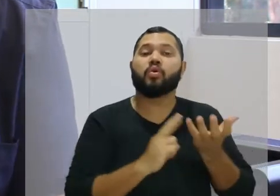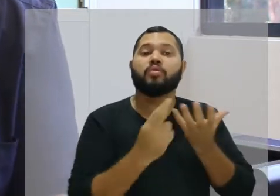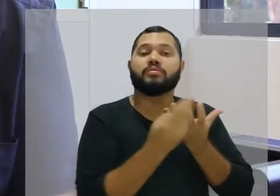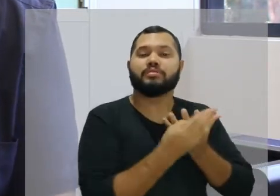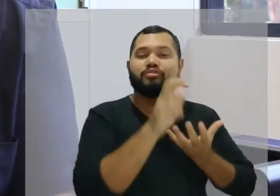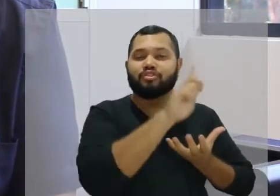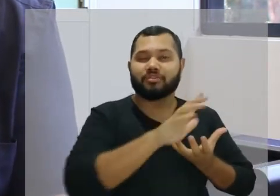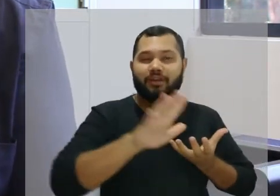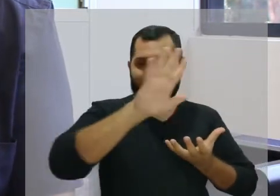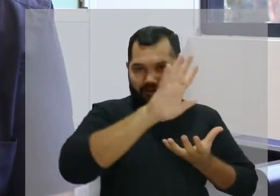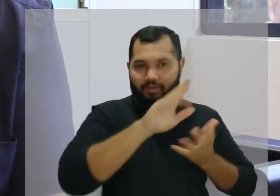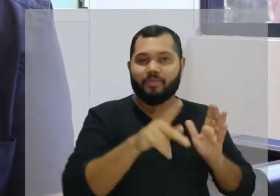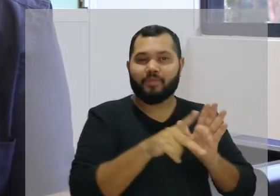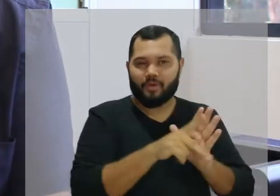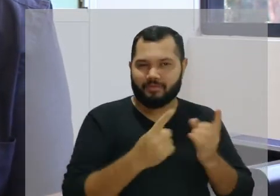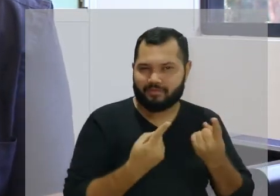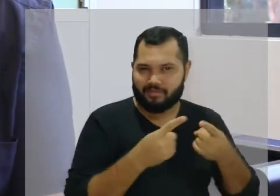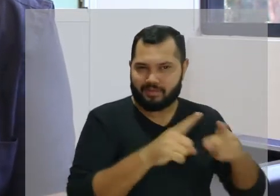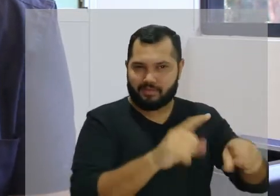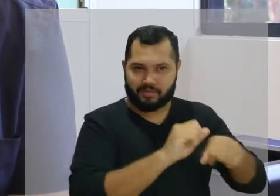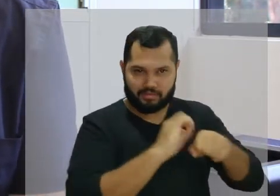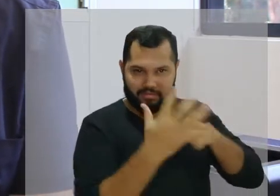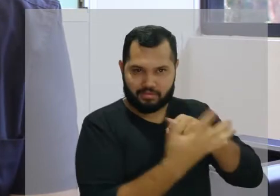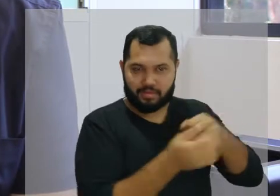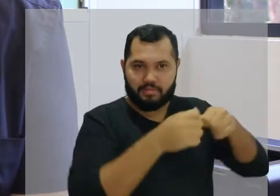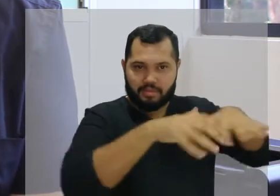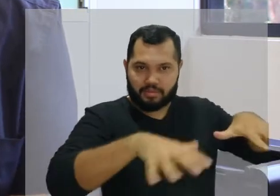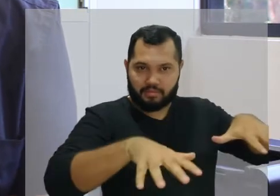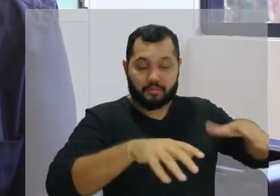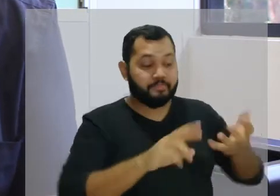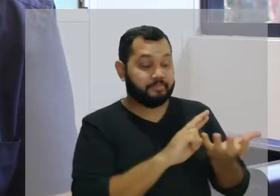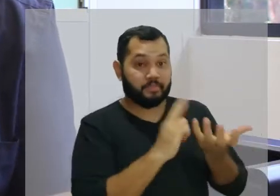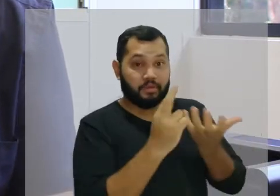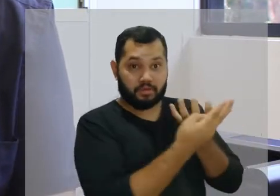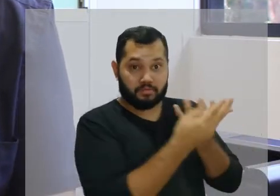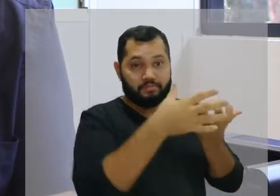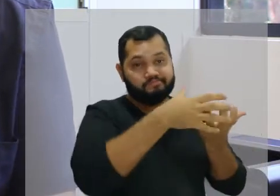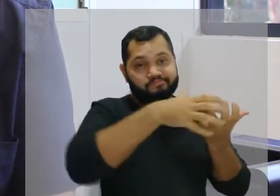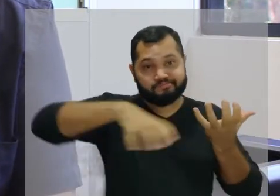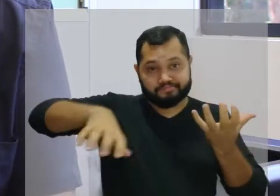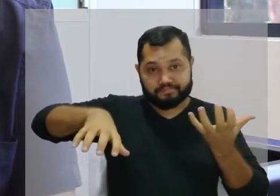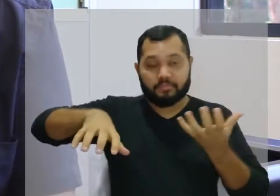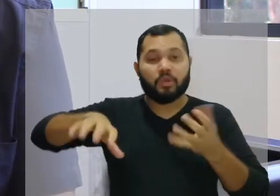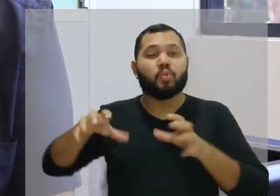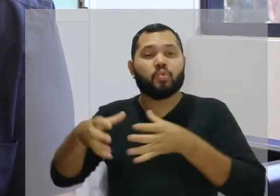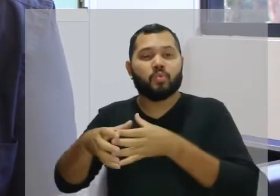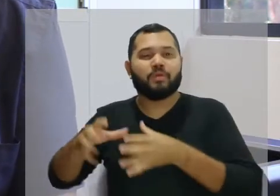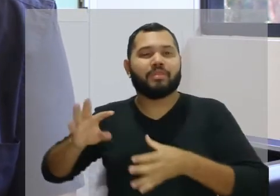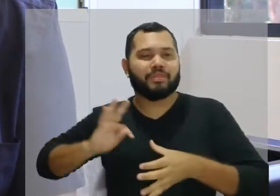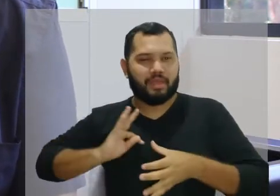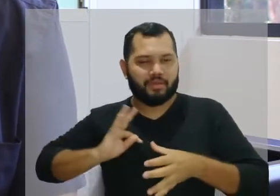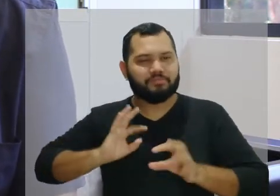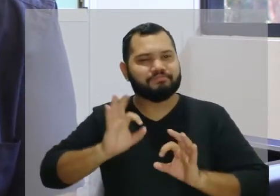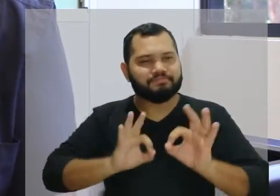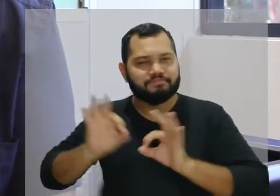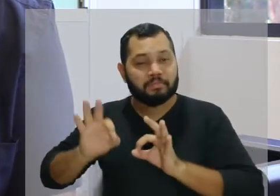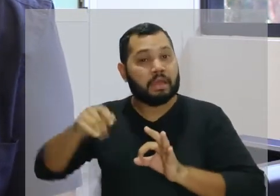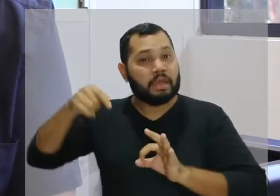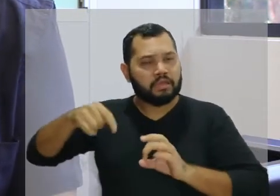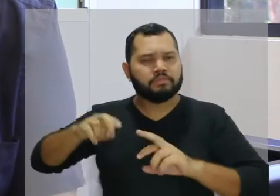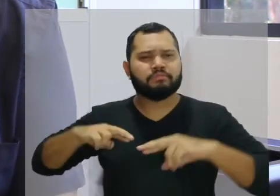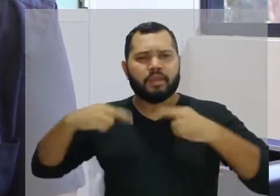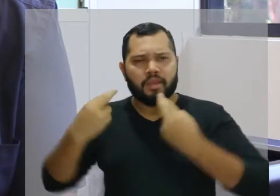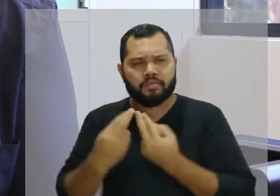Enfrentamento da Pandemia. Essa comissão, depois, nasceu o Grupo Técnico Operacional, o qual se